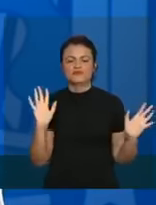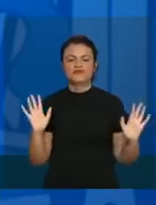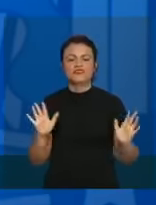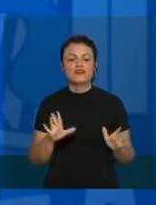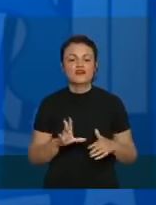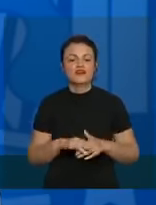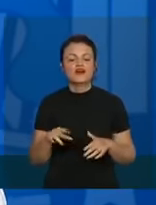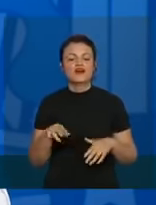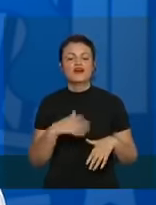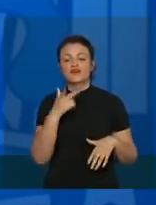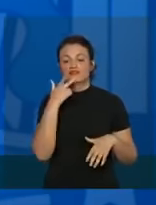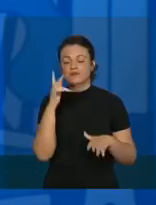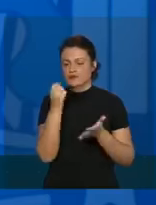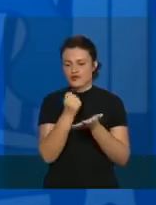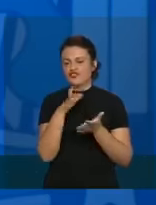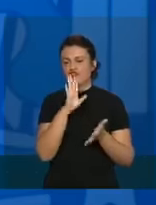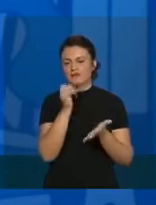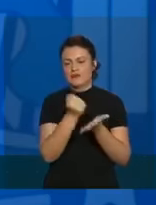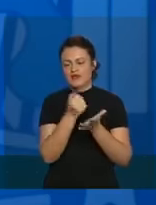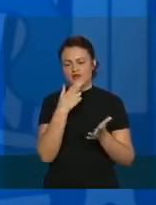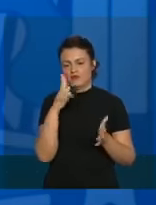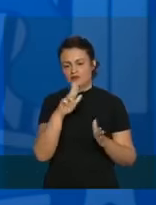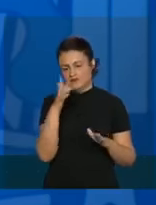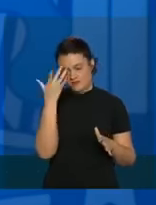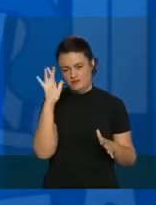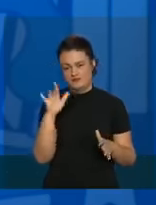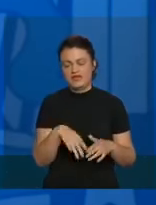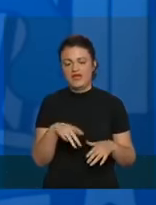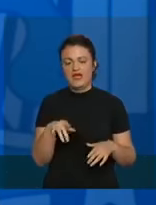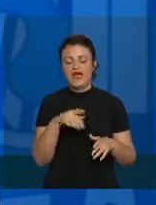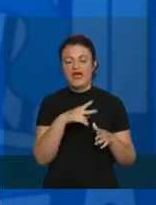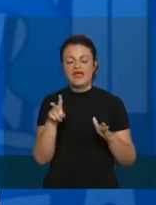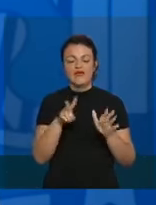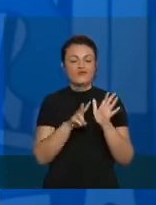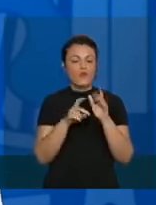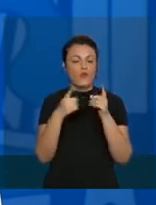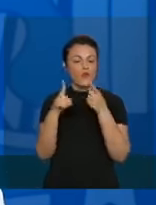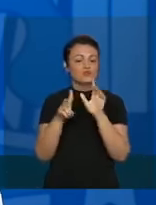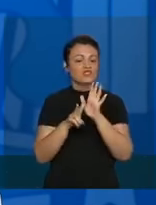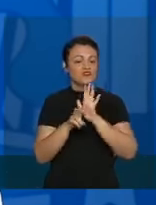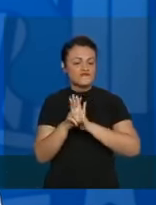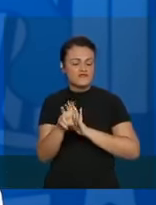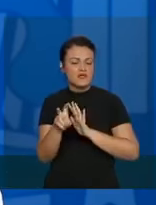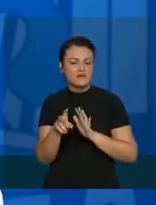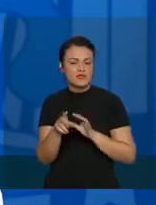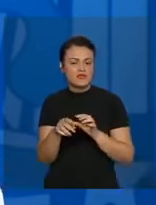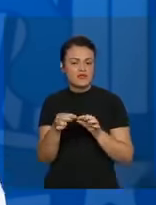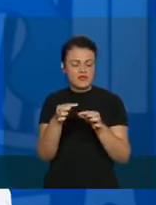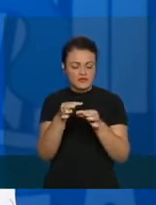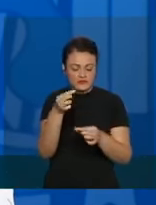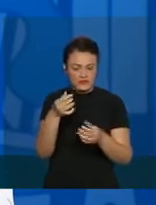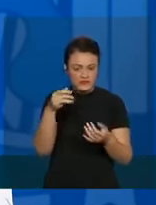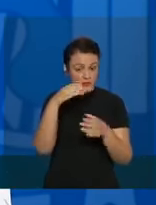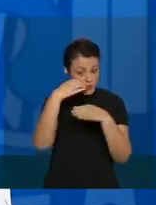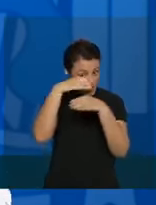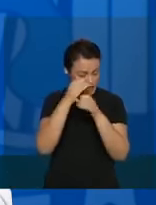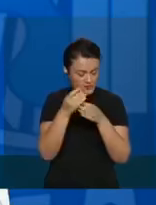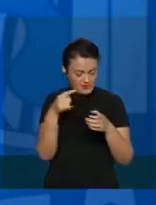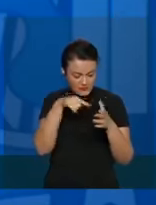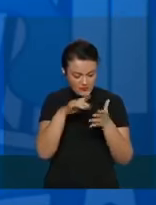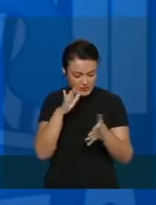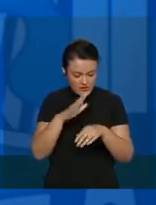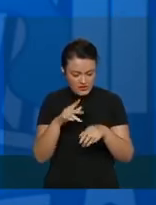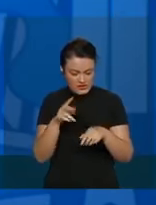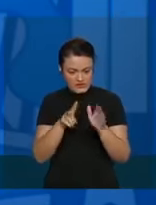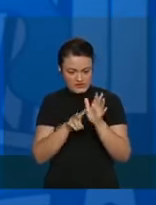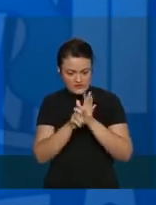Mas, enfim, dizendo que essa linha aqui, que é um vermífago, mata muito bem in vitro. Então, vai começar agora o